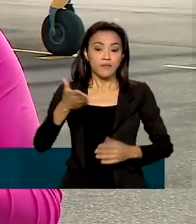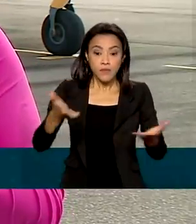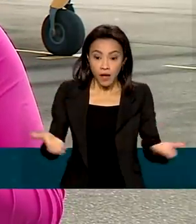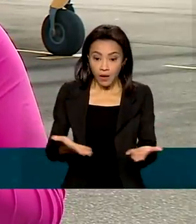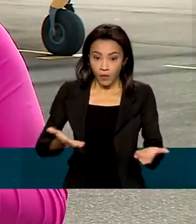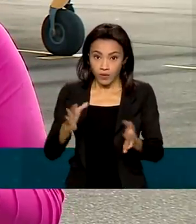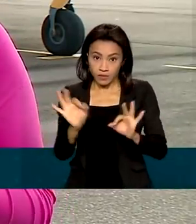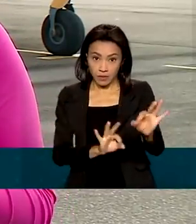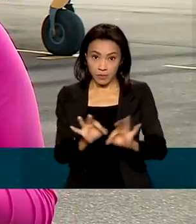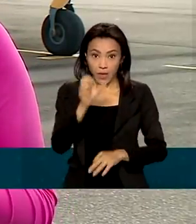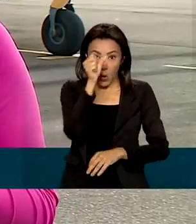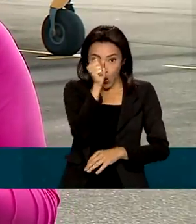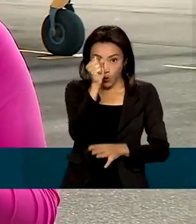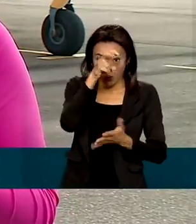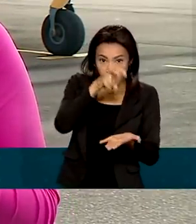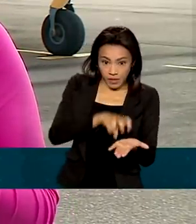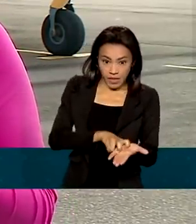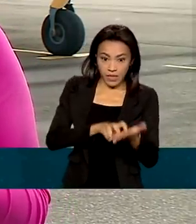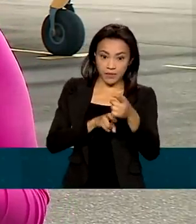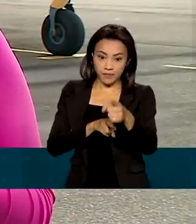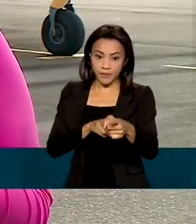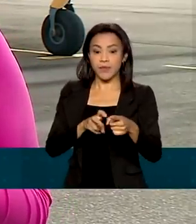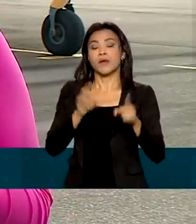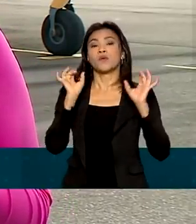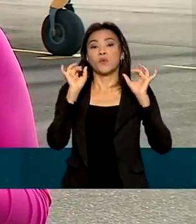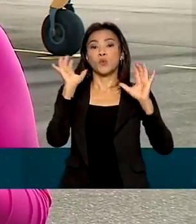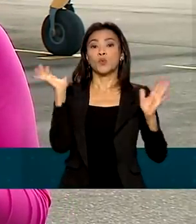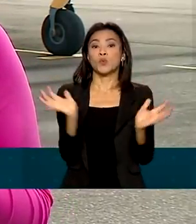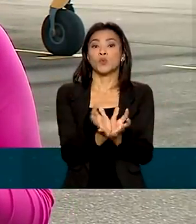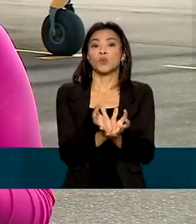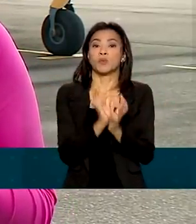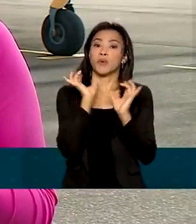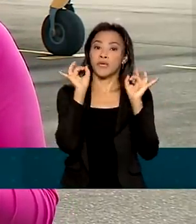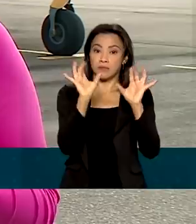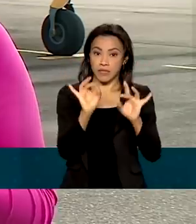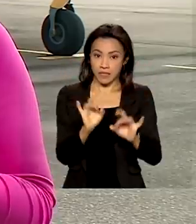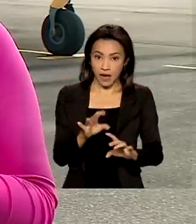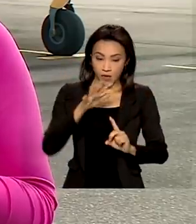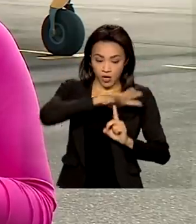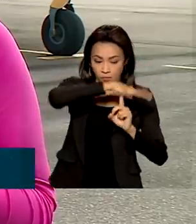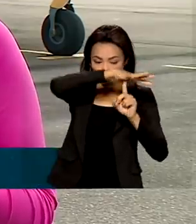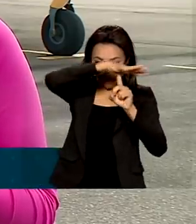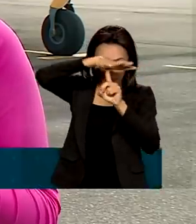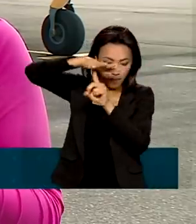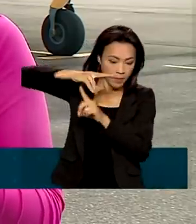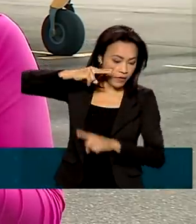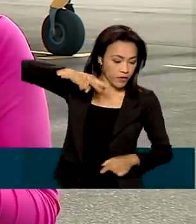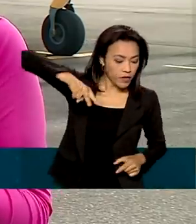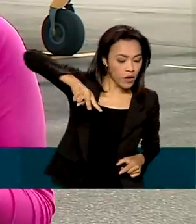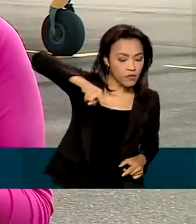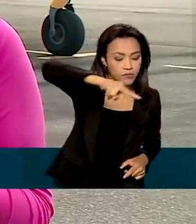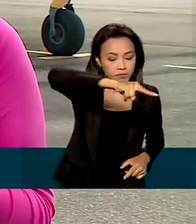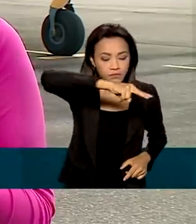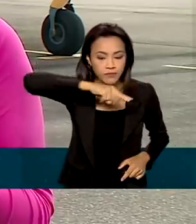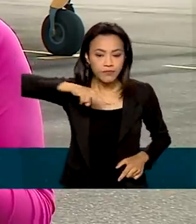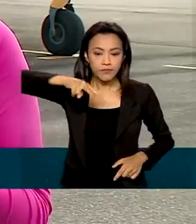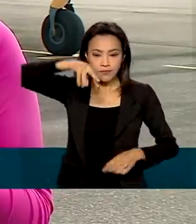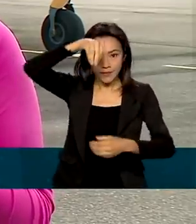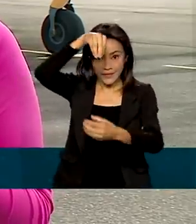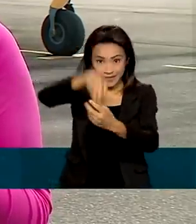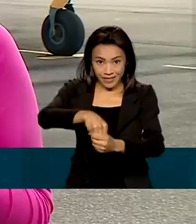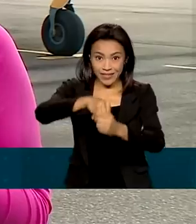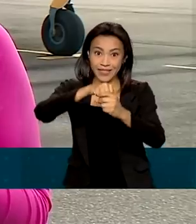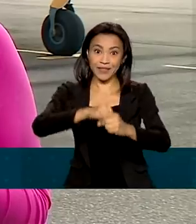horas da manhã para embarcar rumo ao pilotão especial de fronteira Surucucu, o PEF como conhecido. Ele fica no meio da terra